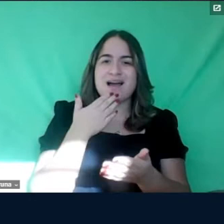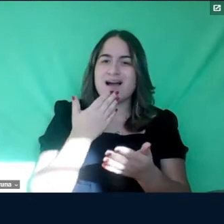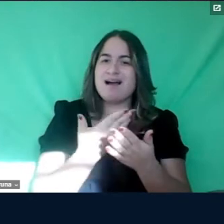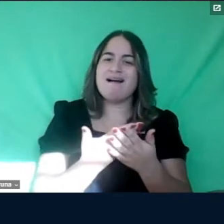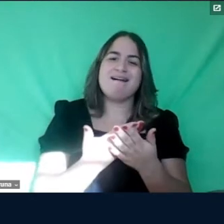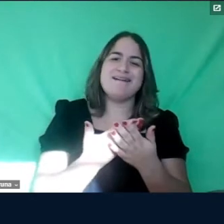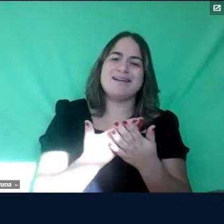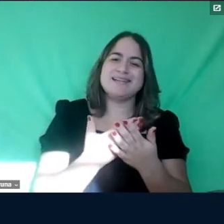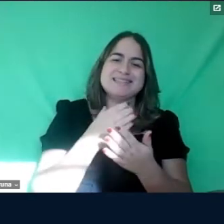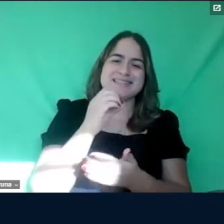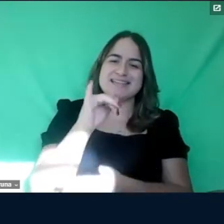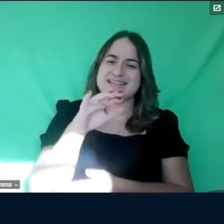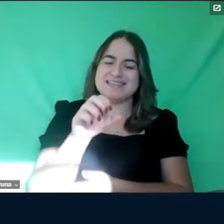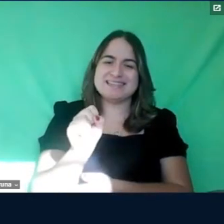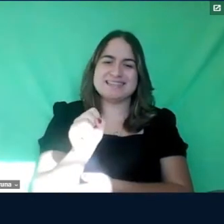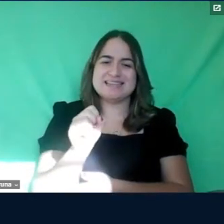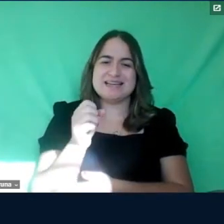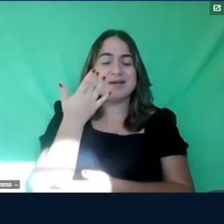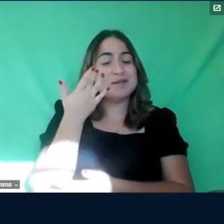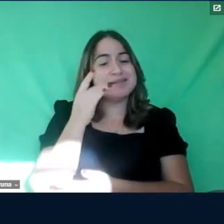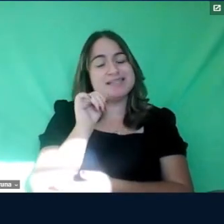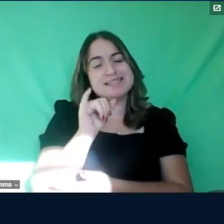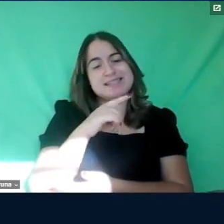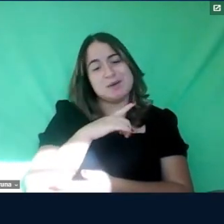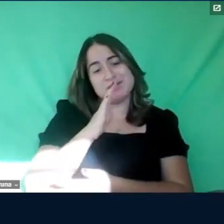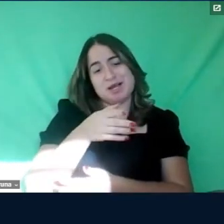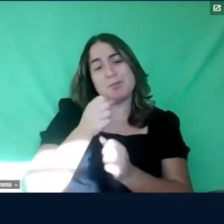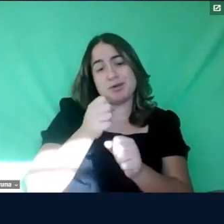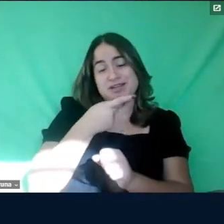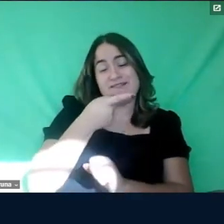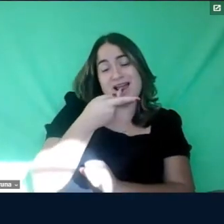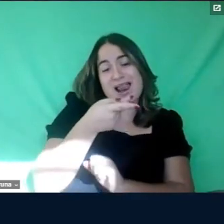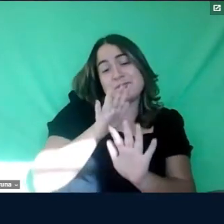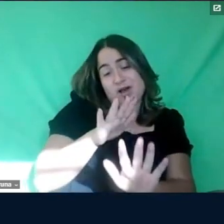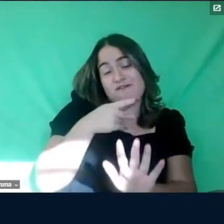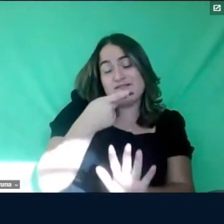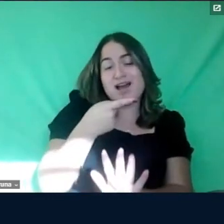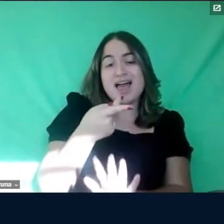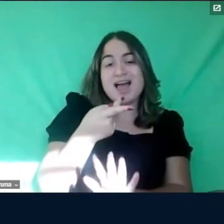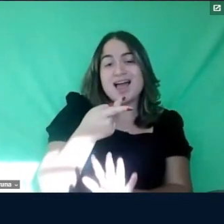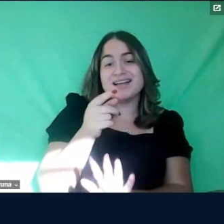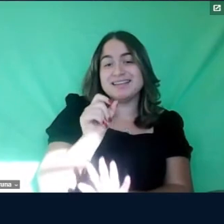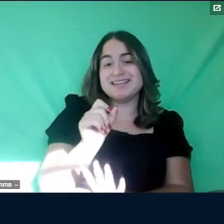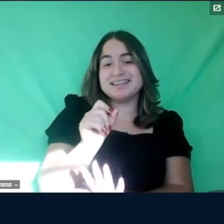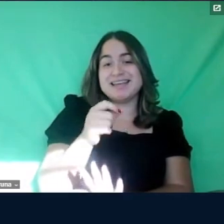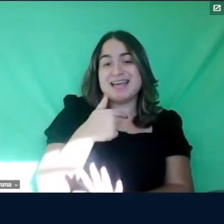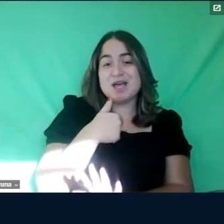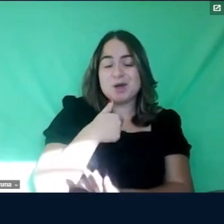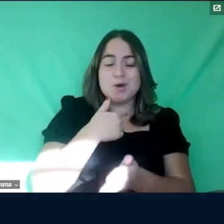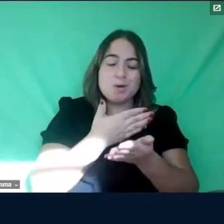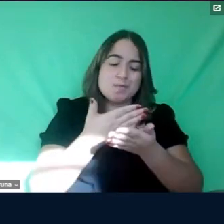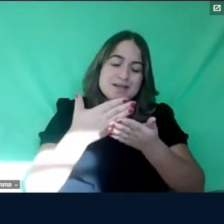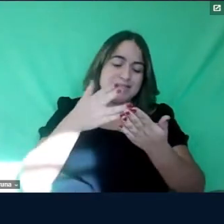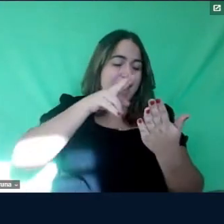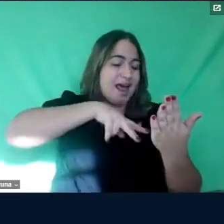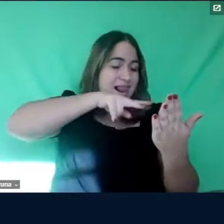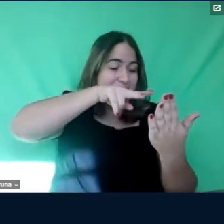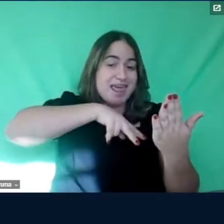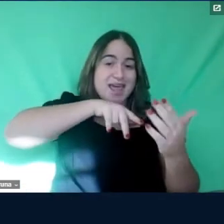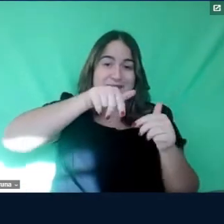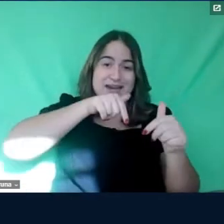Cristiane, né? Nem sei se eu já poderia te falar isso, mas vou falar, né? Que eu, quando eu comecei a ler o seu trabalho,